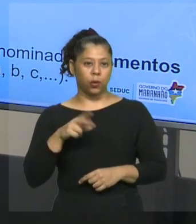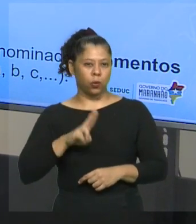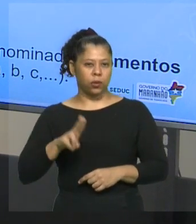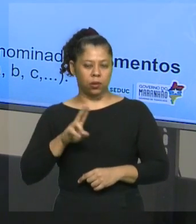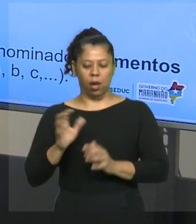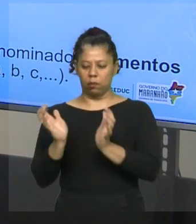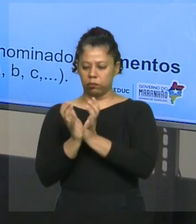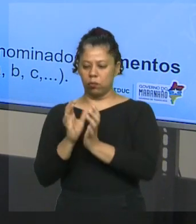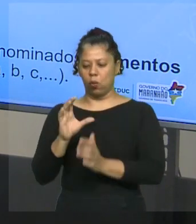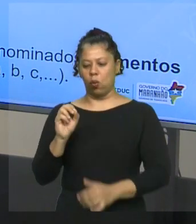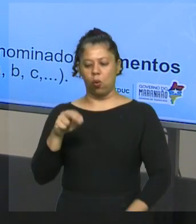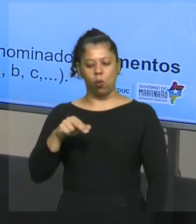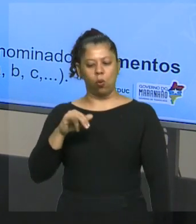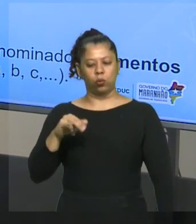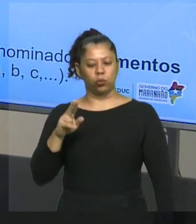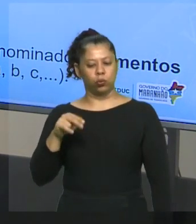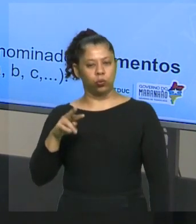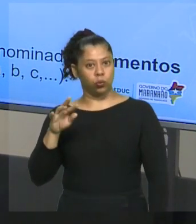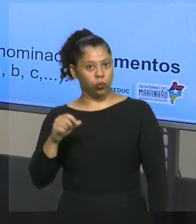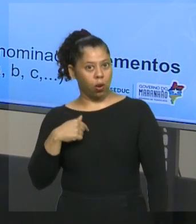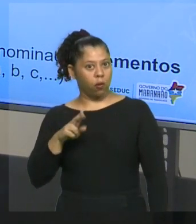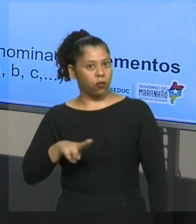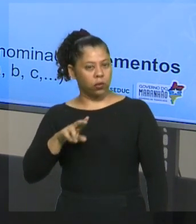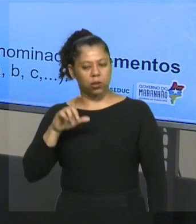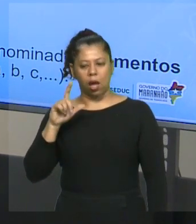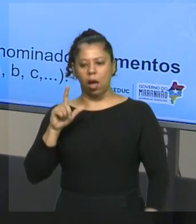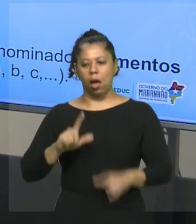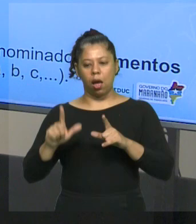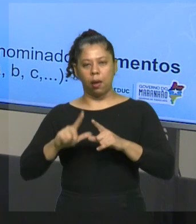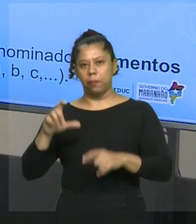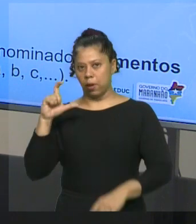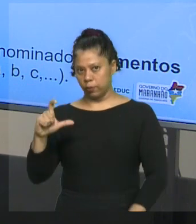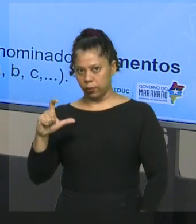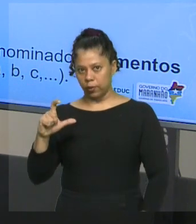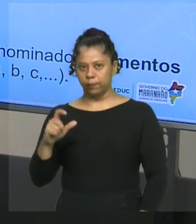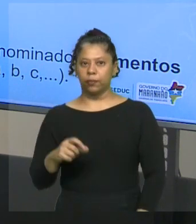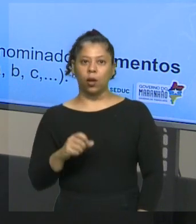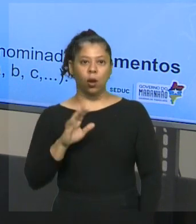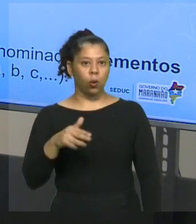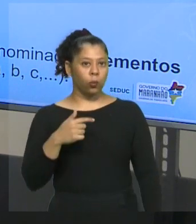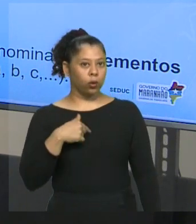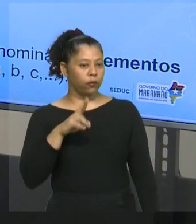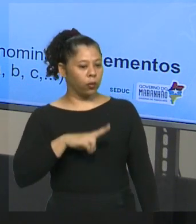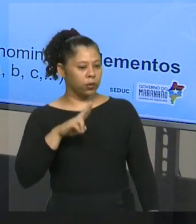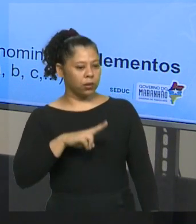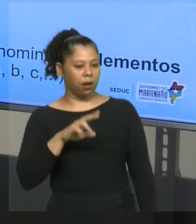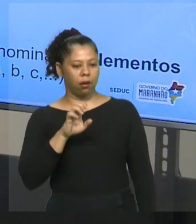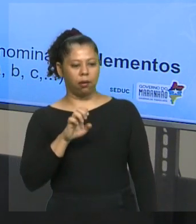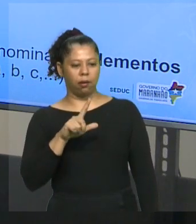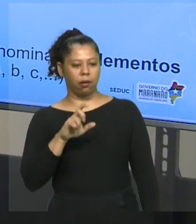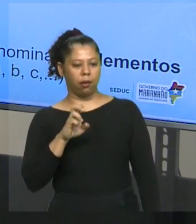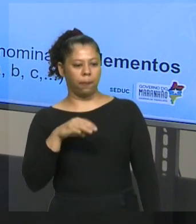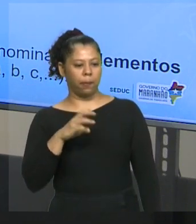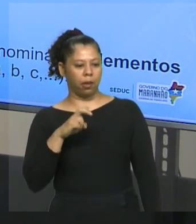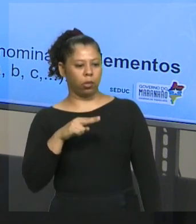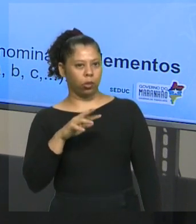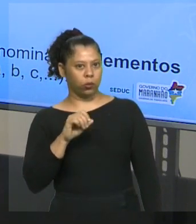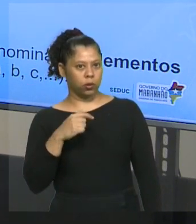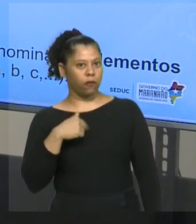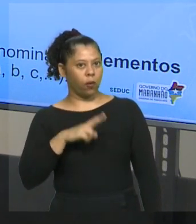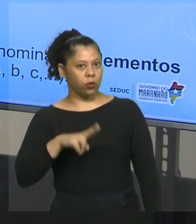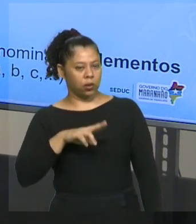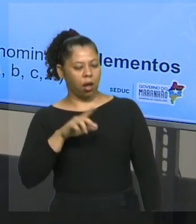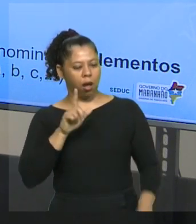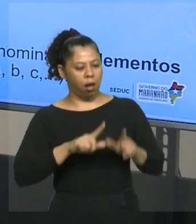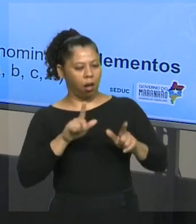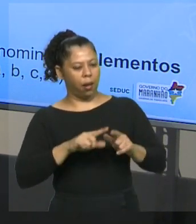letra maiúscula. E sempre que eu falar de elementos, eu vou utilizar letra minúscula. Então,